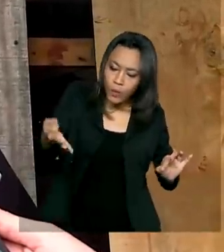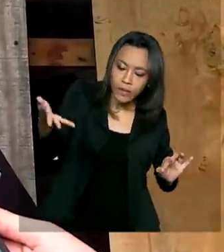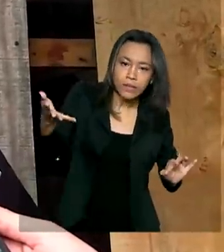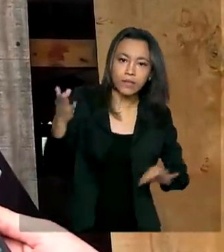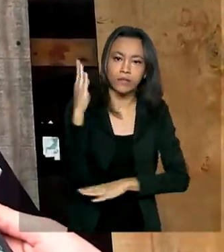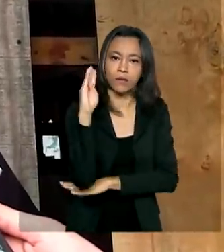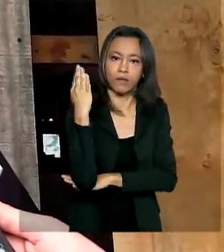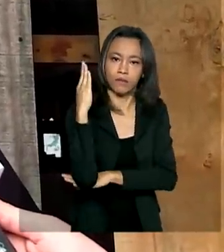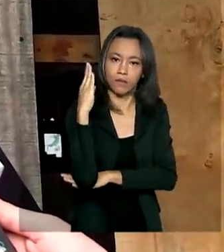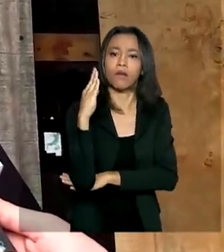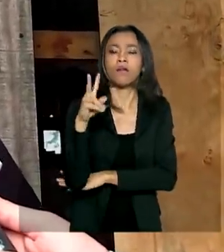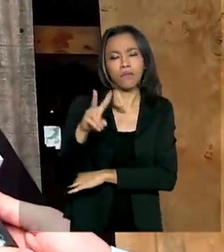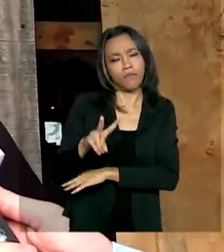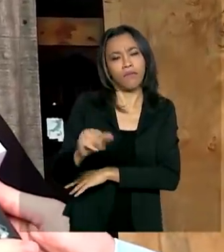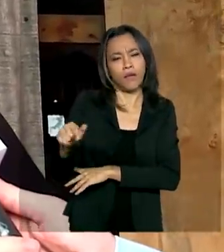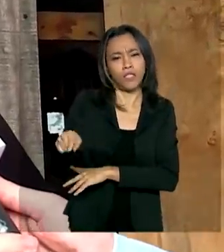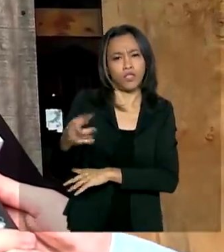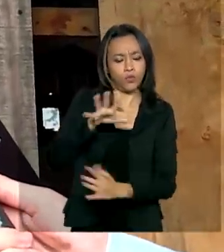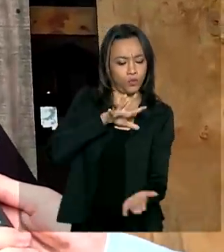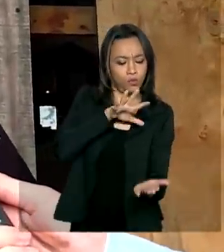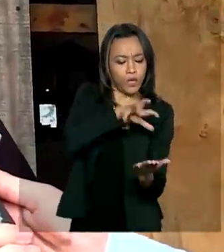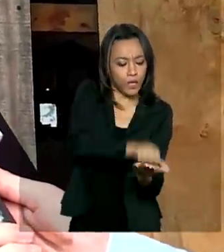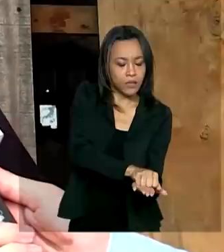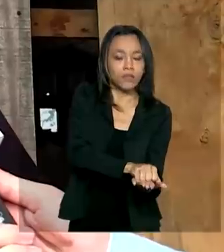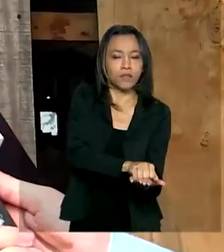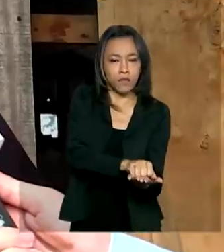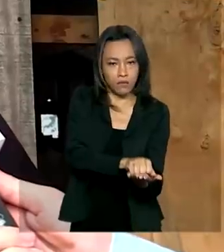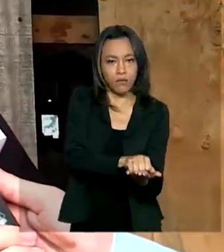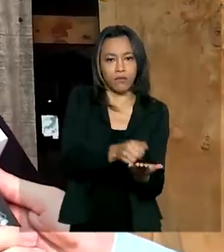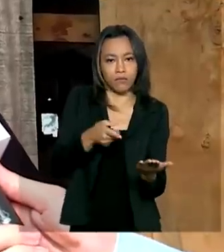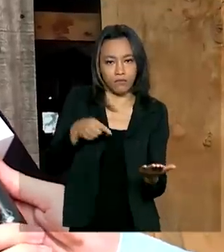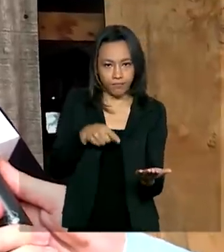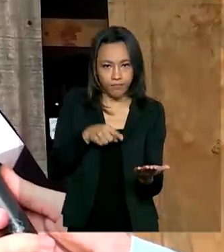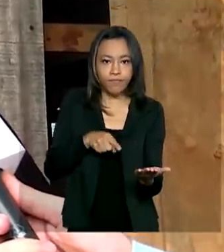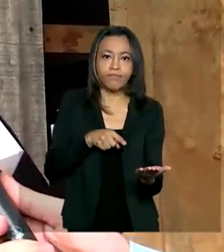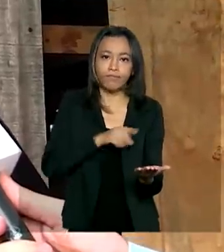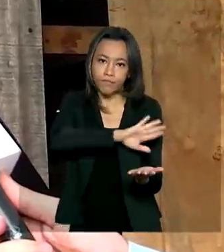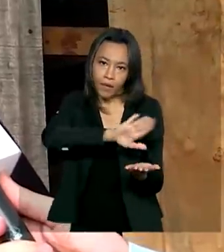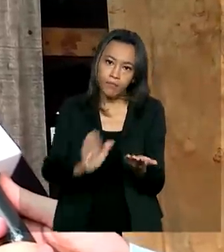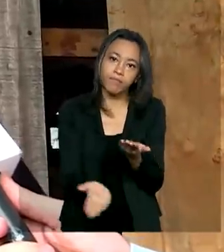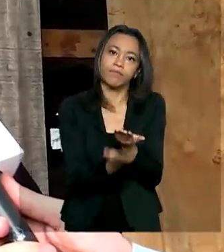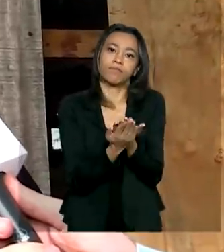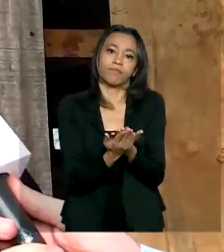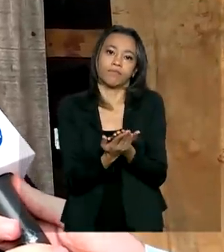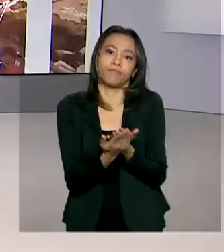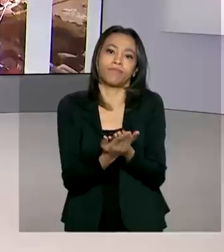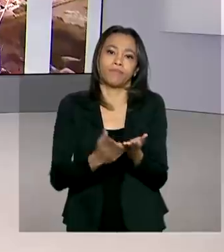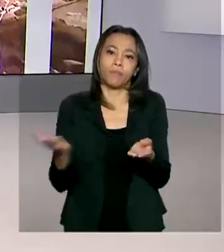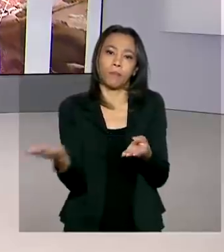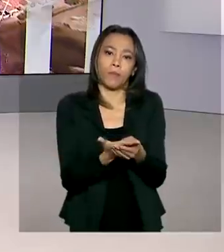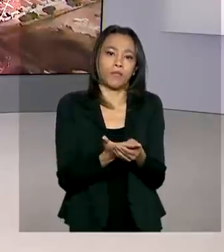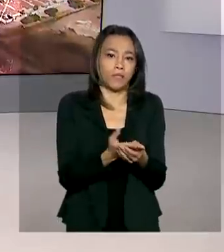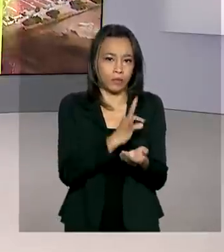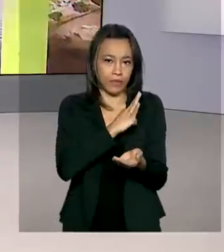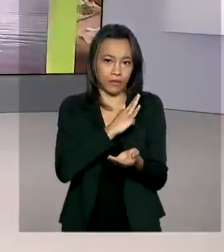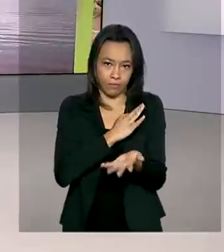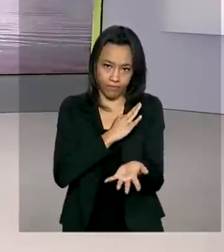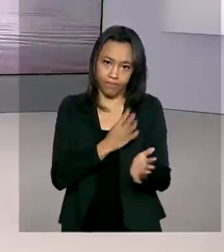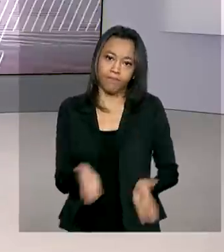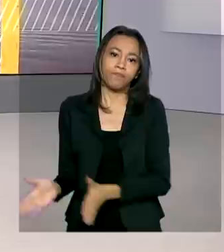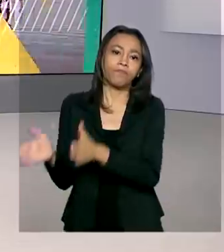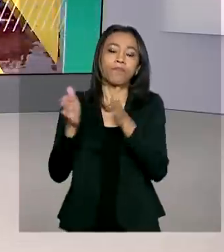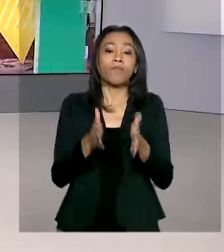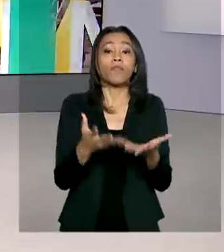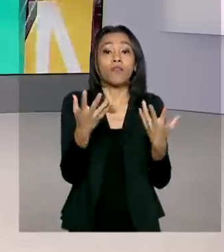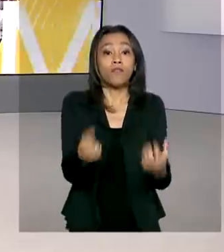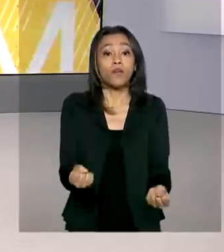aí, posteriormente, tudo isso vai ser configurado, documentado e juntado no bojo do inquérito policial. Vamos falar agora